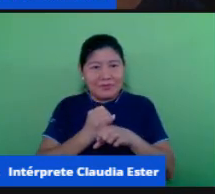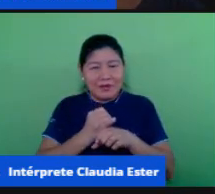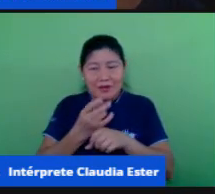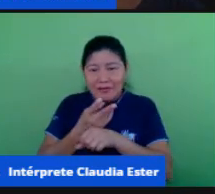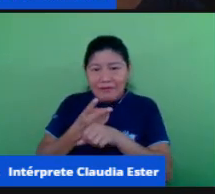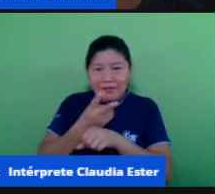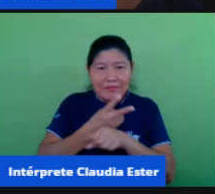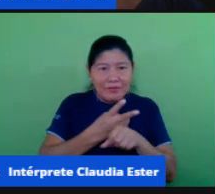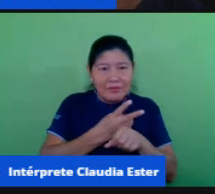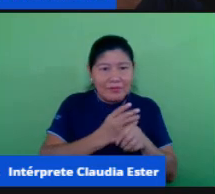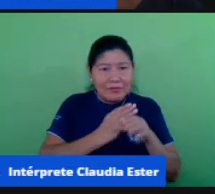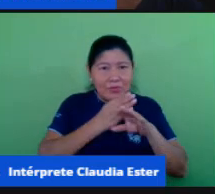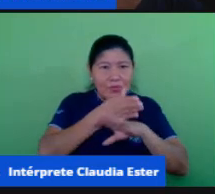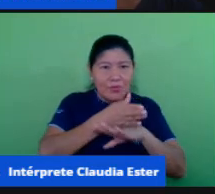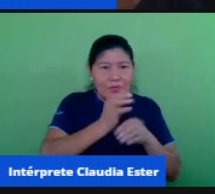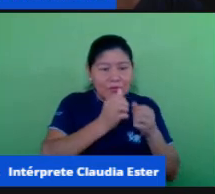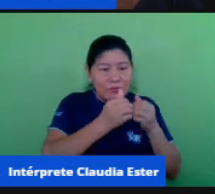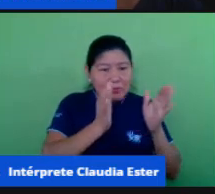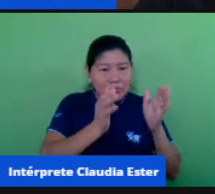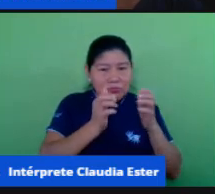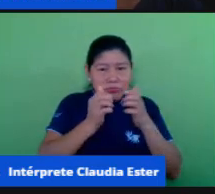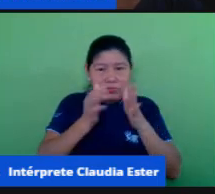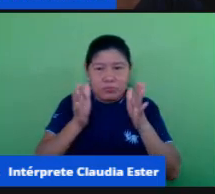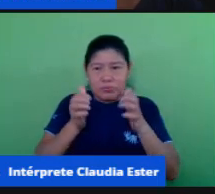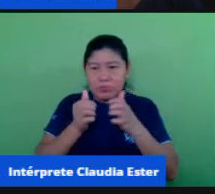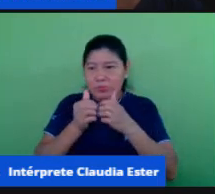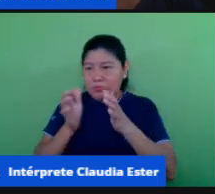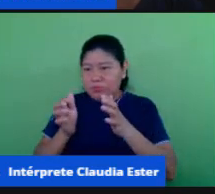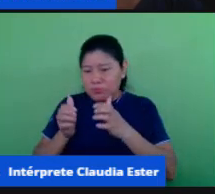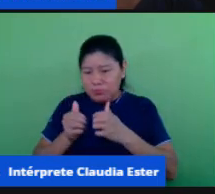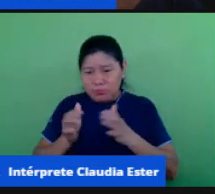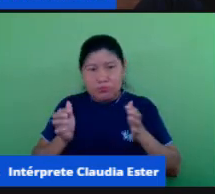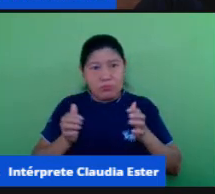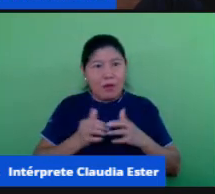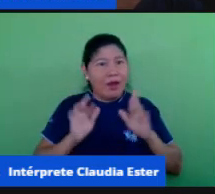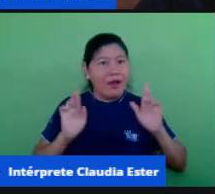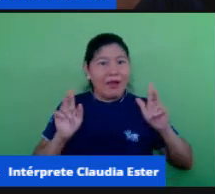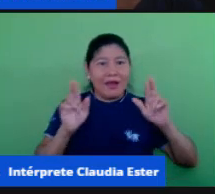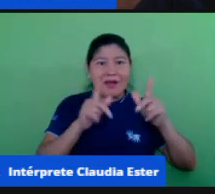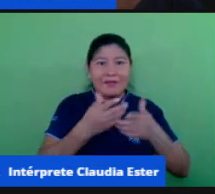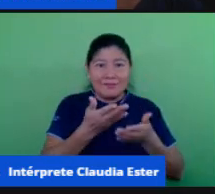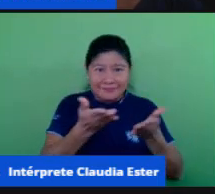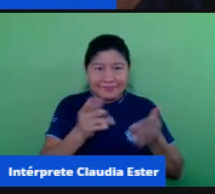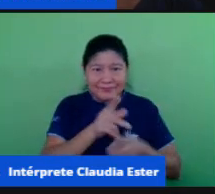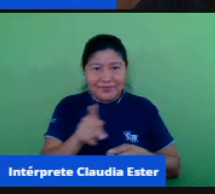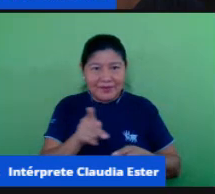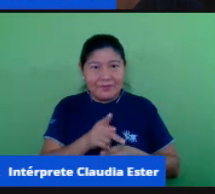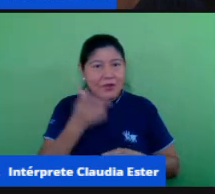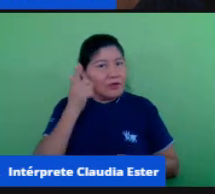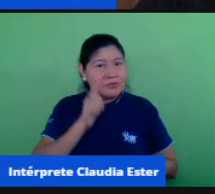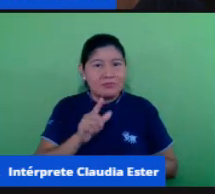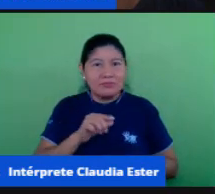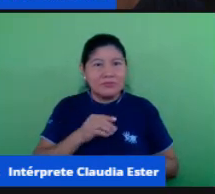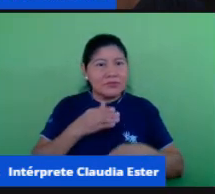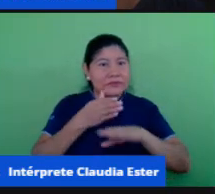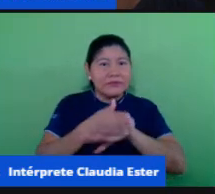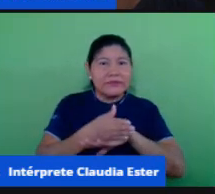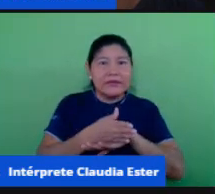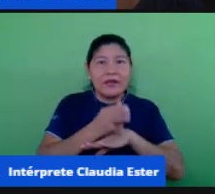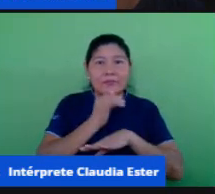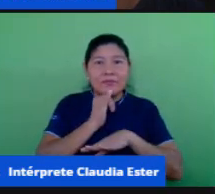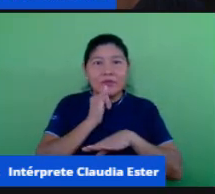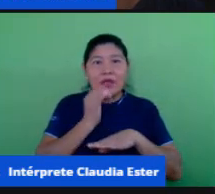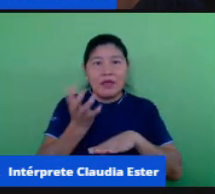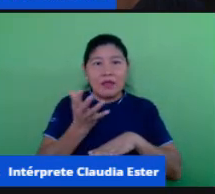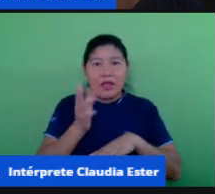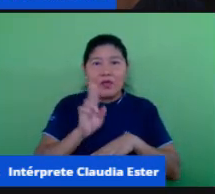busca e vai entrando então isso é muito legal inclusive se você professor não puder entrar no momento quiser usar o